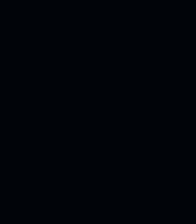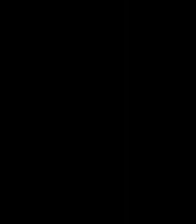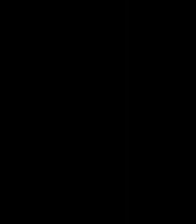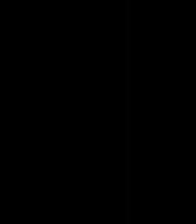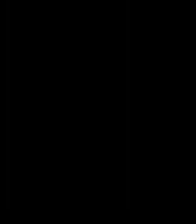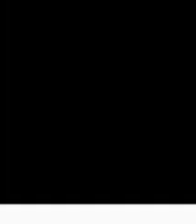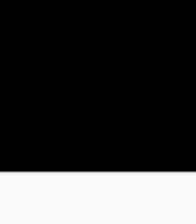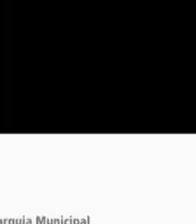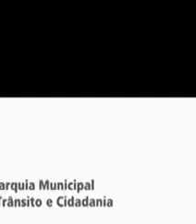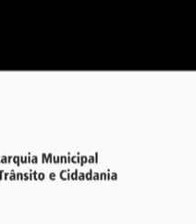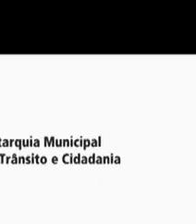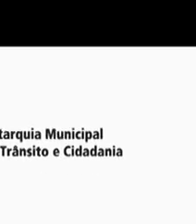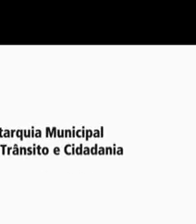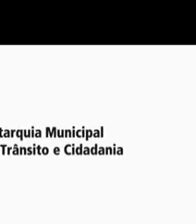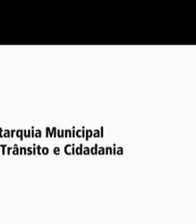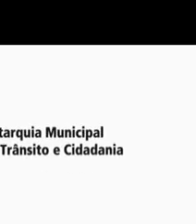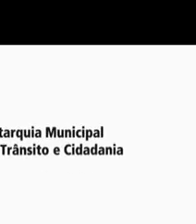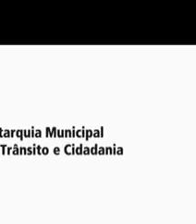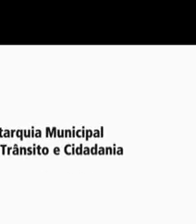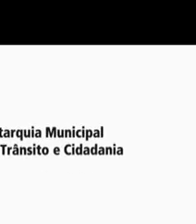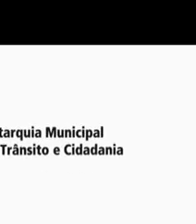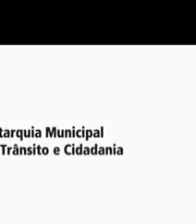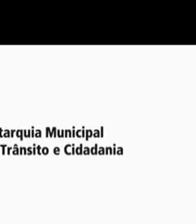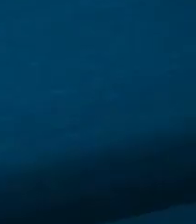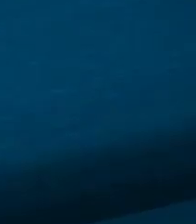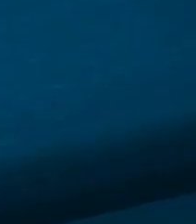Não há ESC. Nunca beba e dirija.